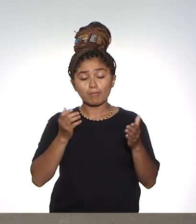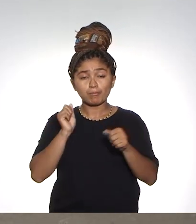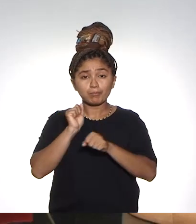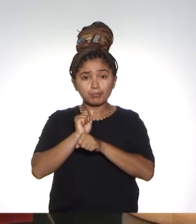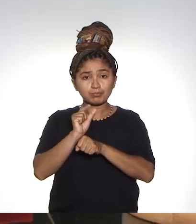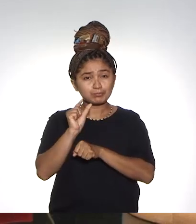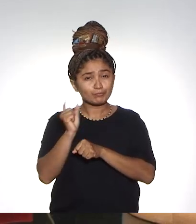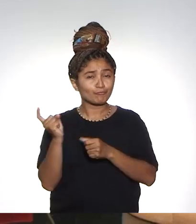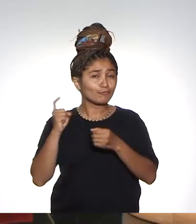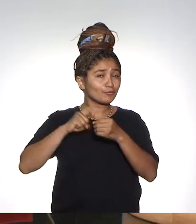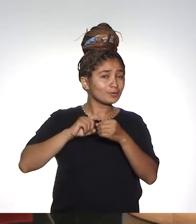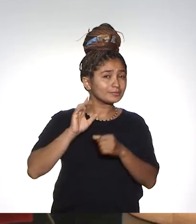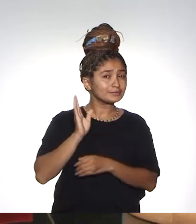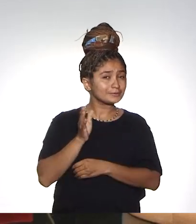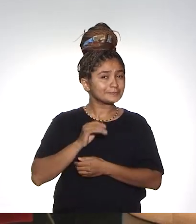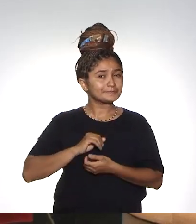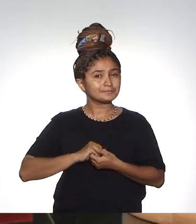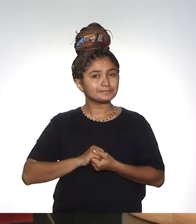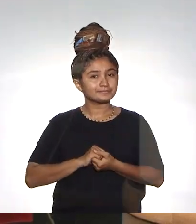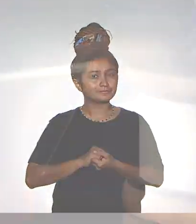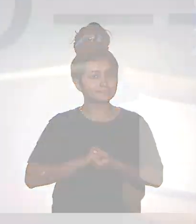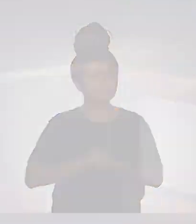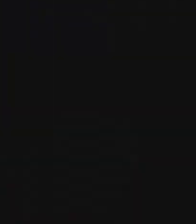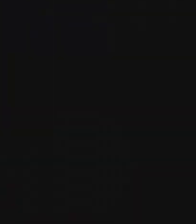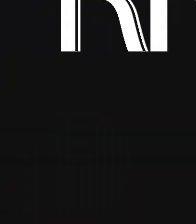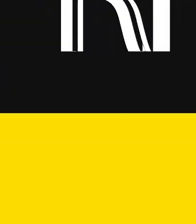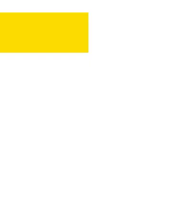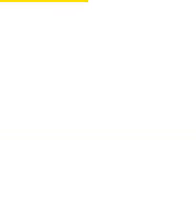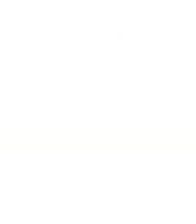Nóbrega. Nós vamos a um breve intervalo e voltamos já.